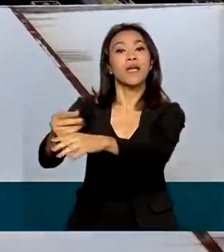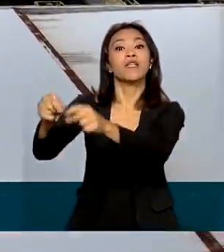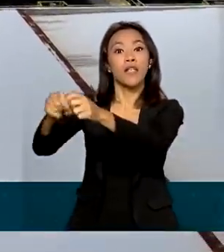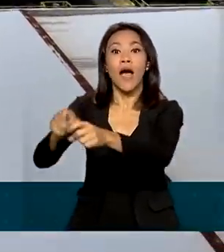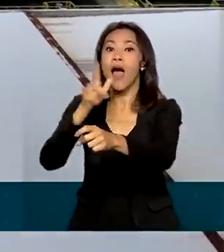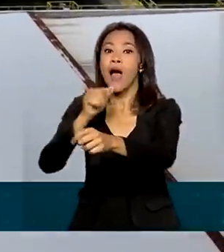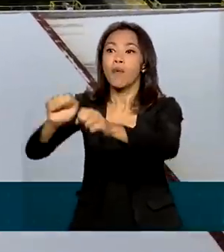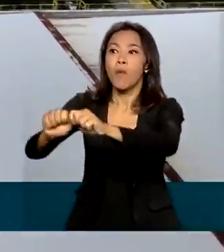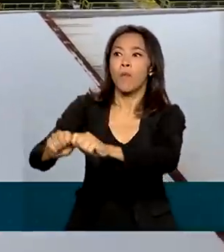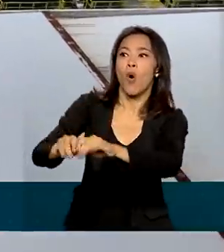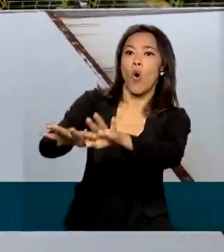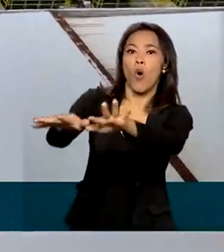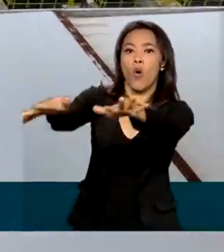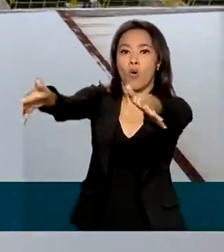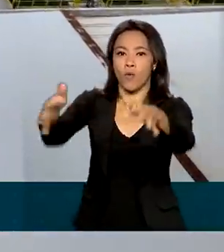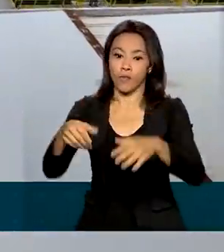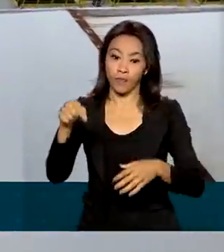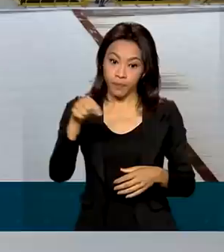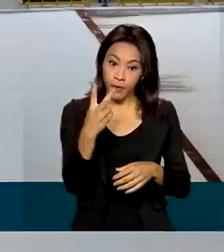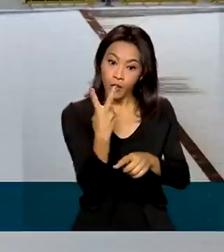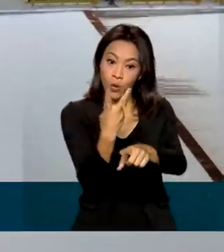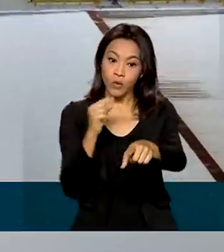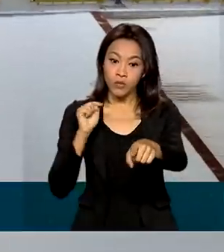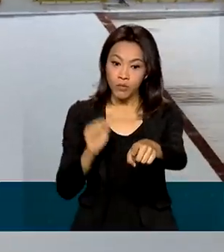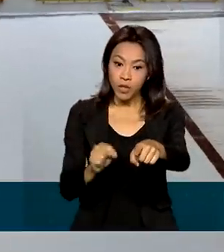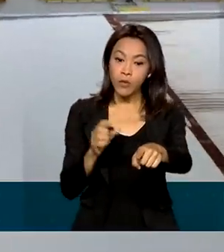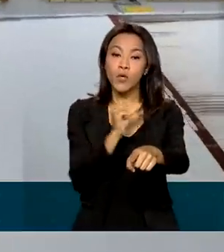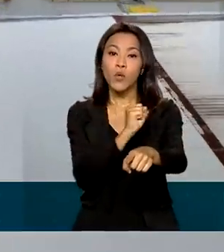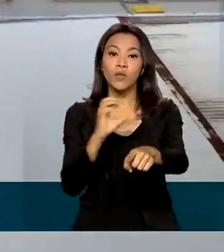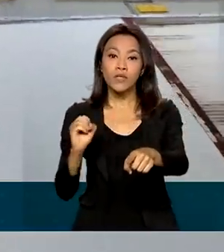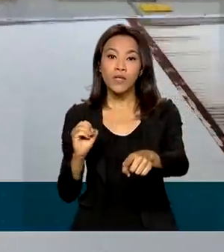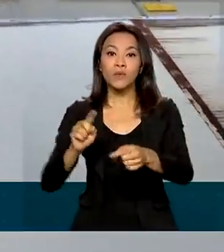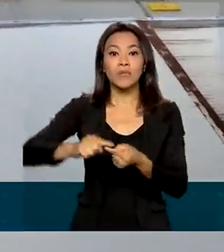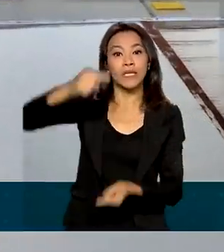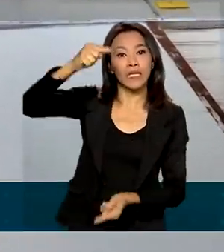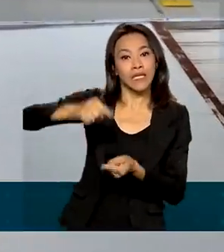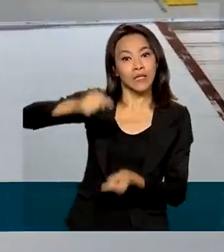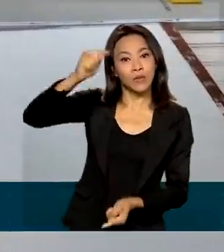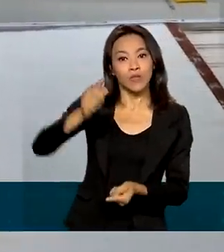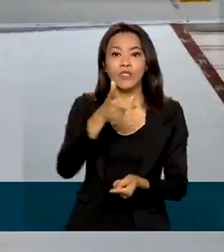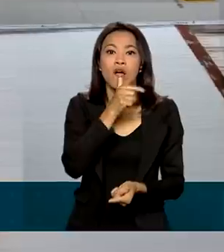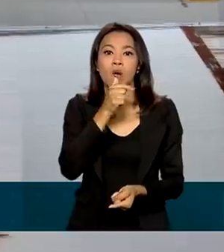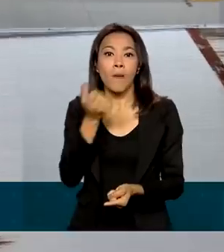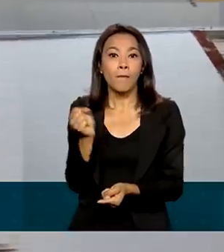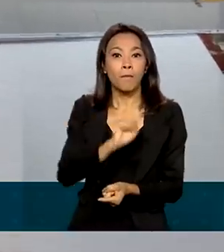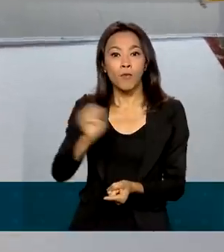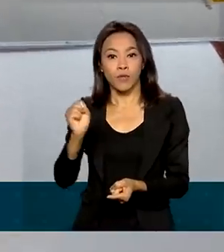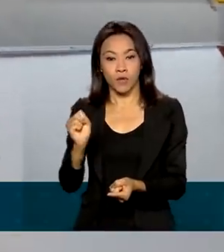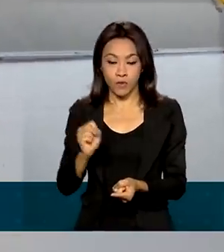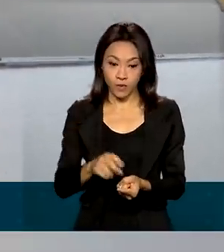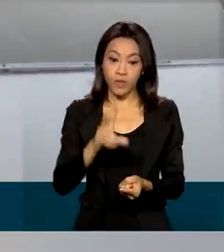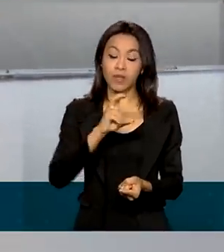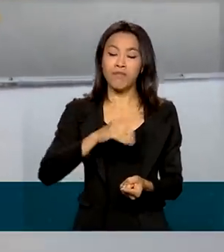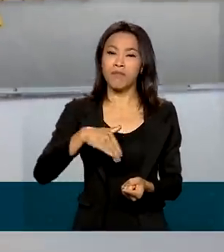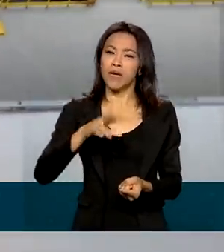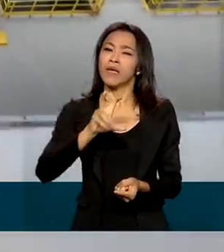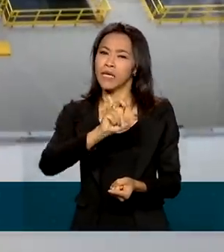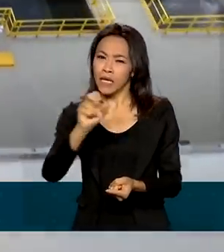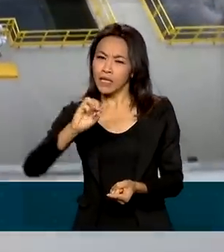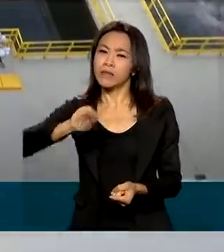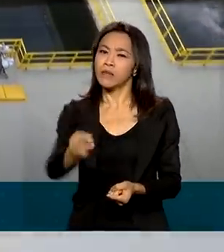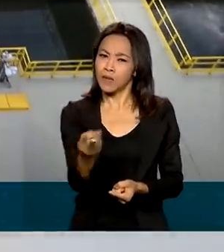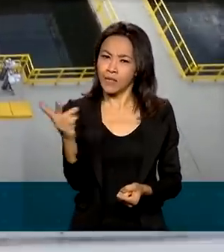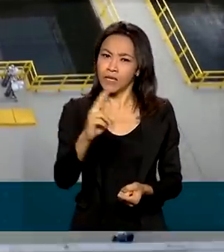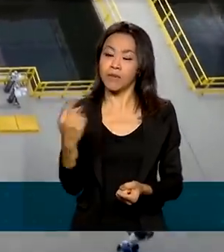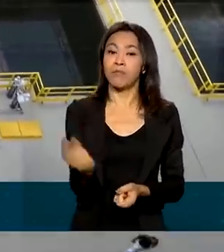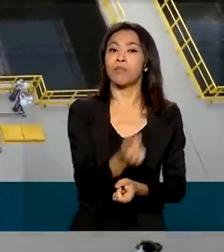tem capacidade para transportar 2.800 litros de água por segundo. Cerca de 500 milhões de reais foram investidos na primeira